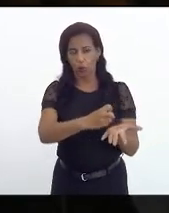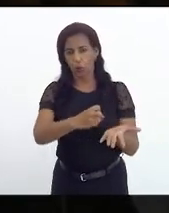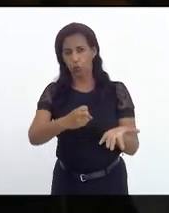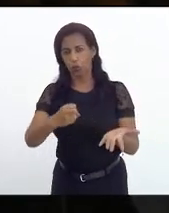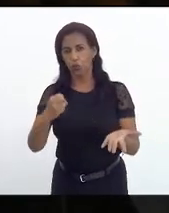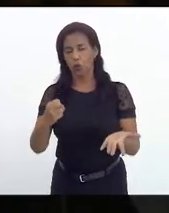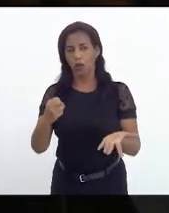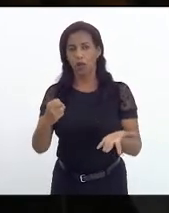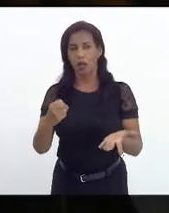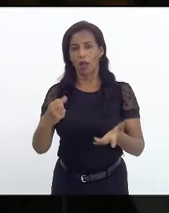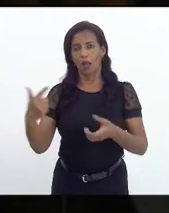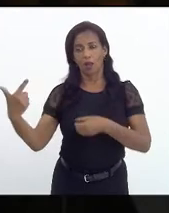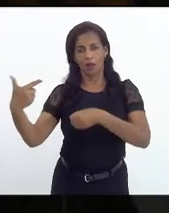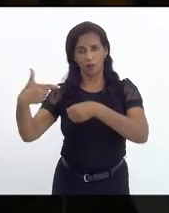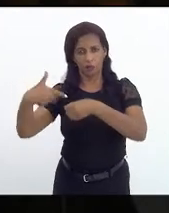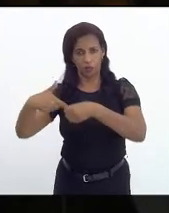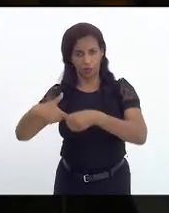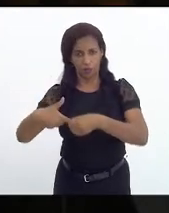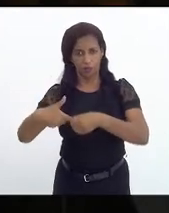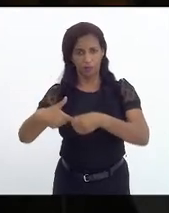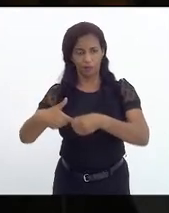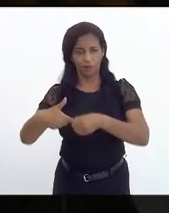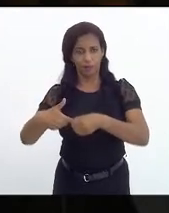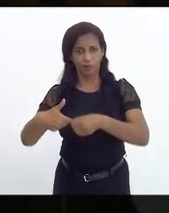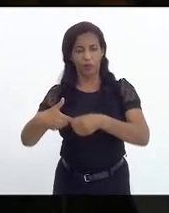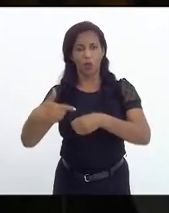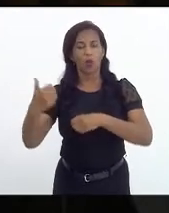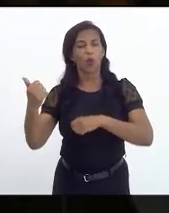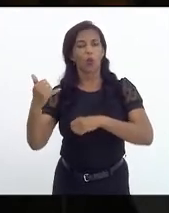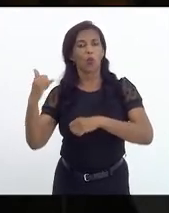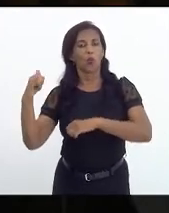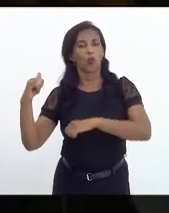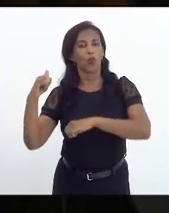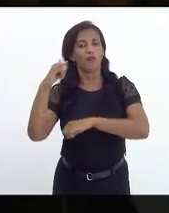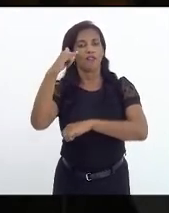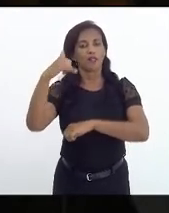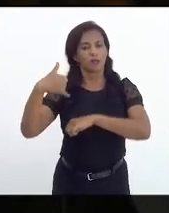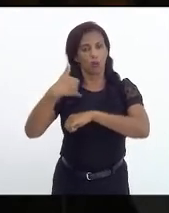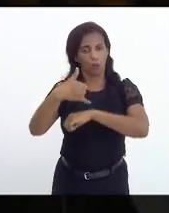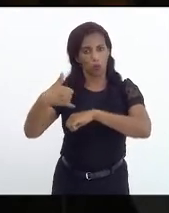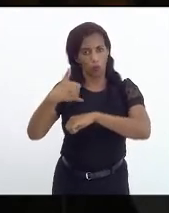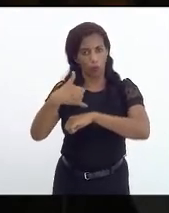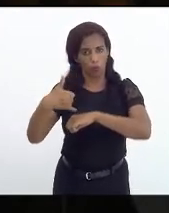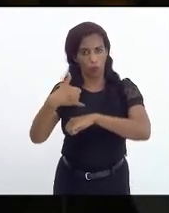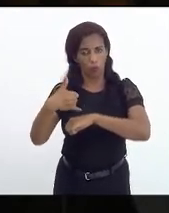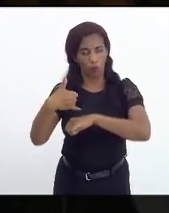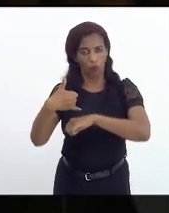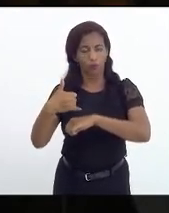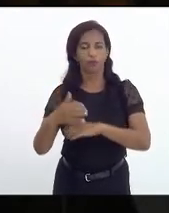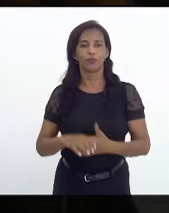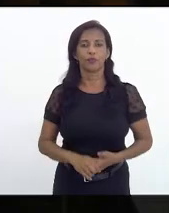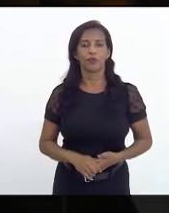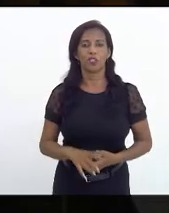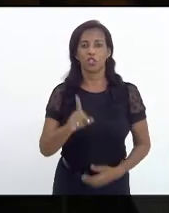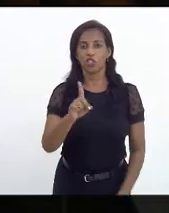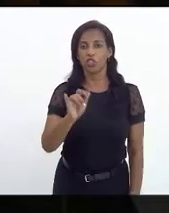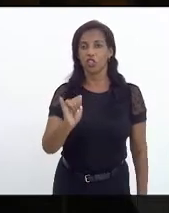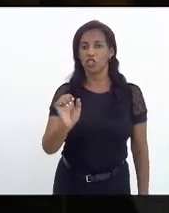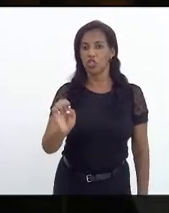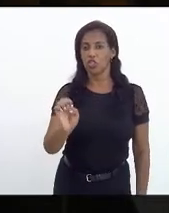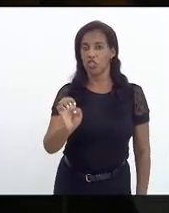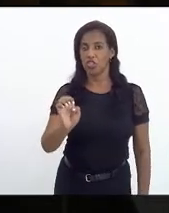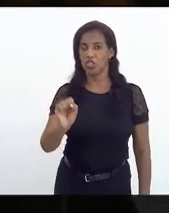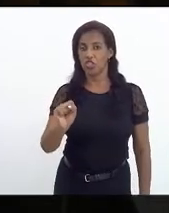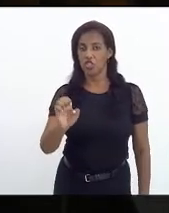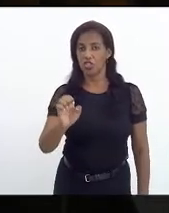a gasolina, o querosene de aviação e o óleo diesel, são